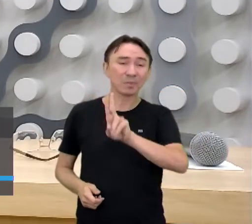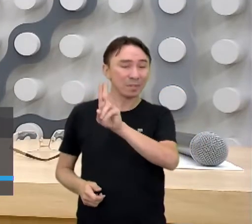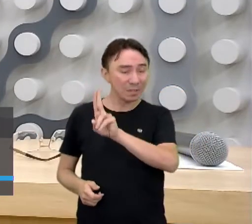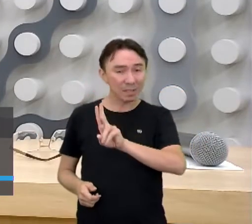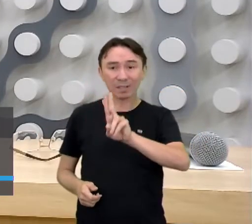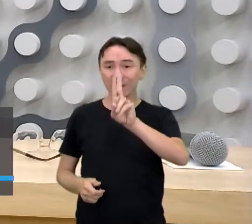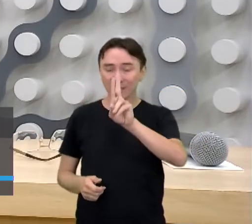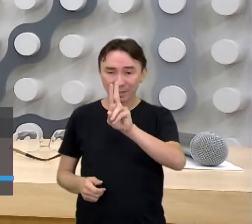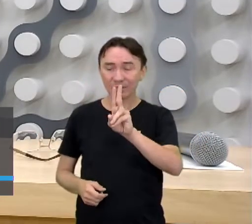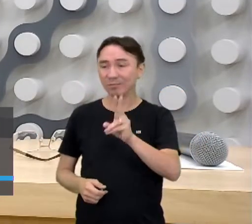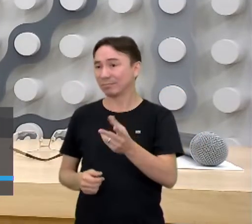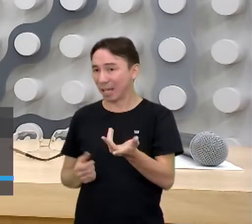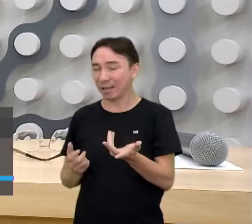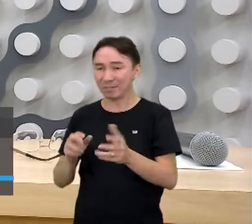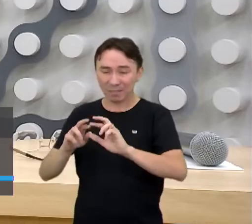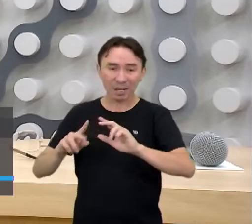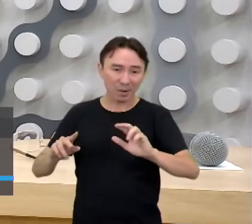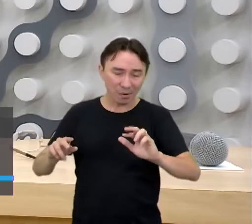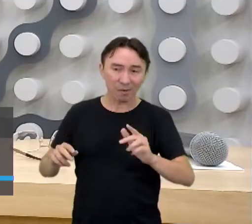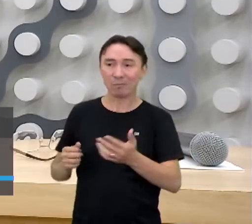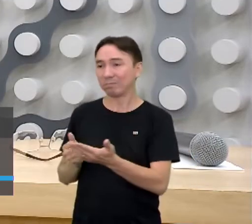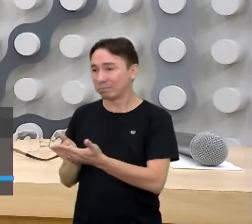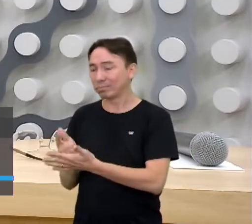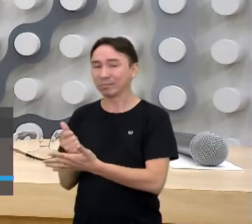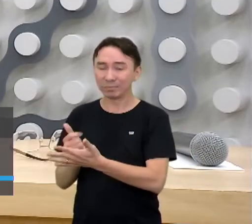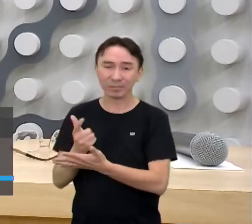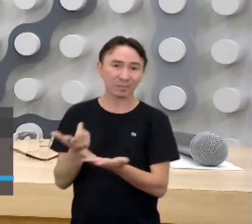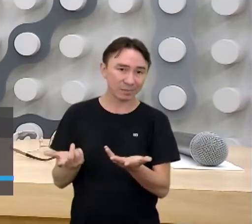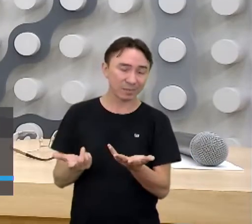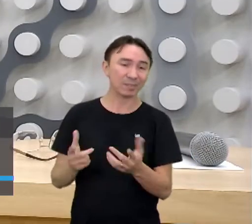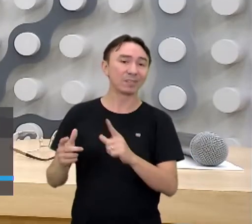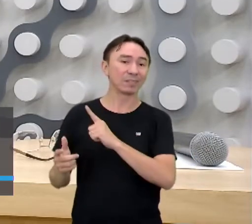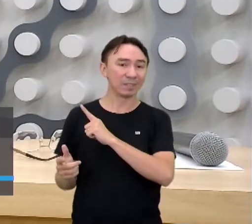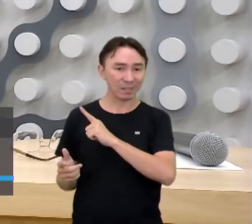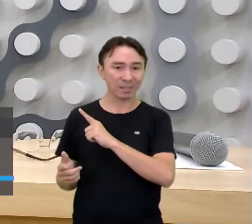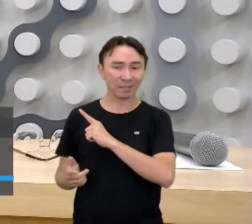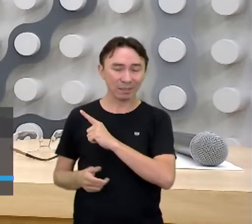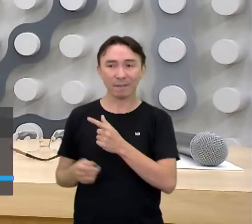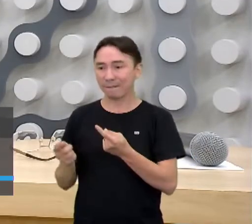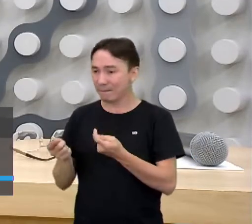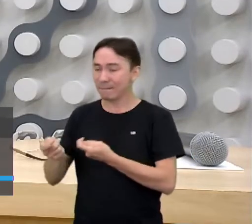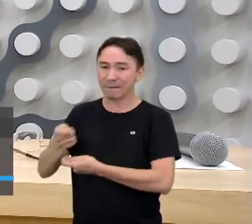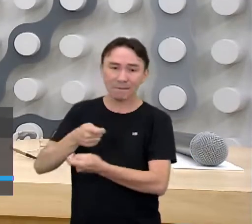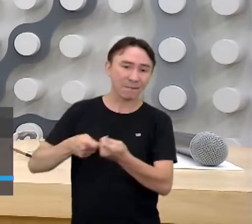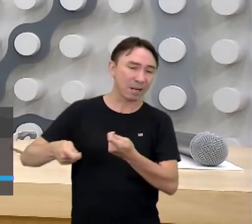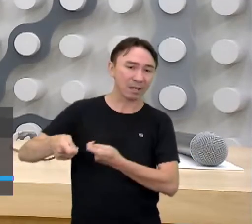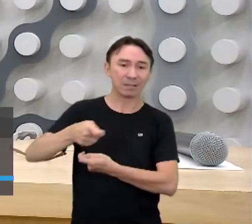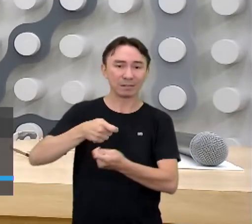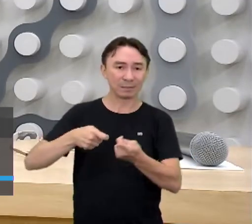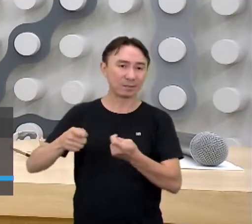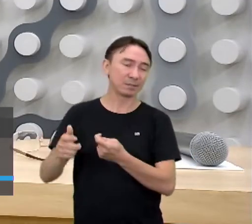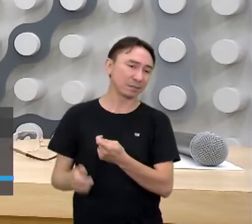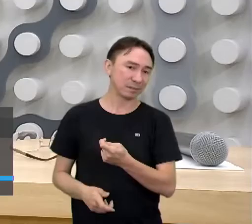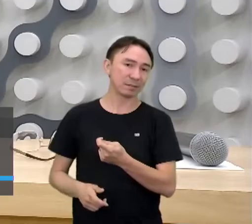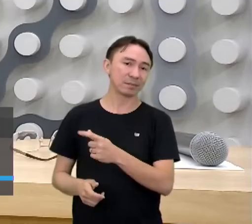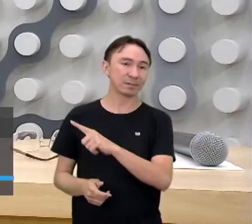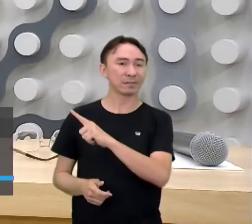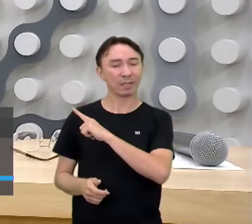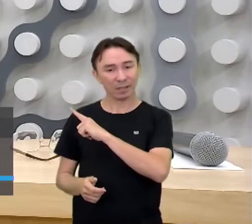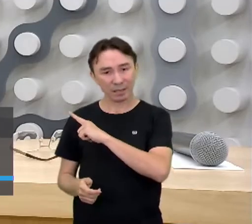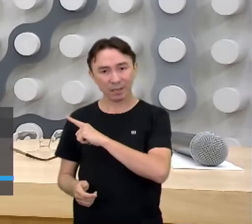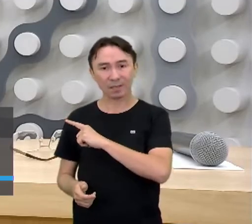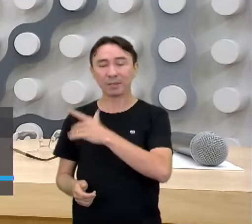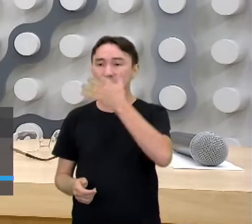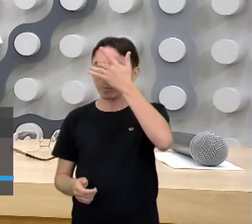maior. E, logicamente, ela aquece a economia. Então, o interesse, logicamente, existe o interesse, né, de que as